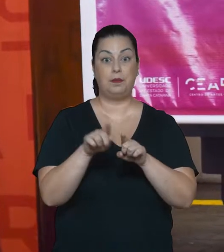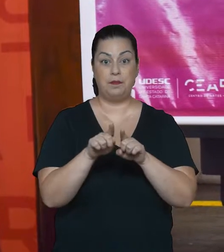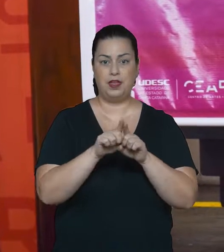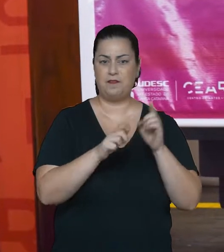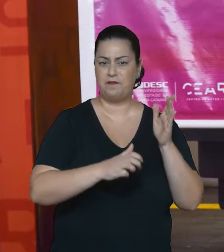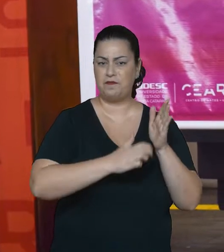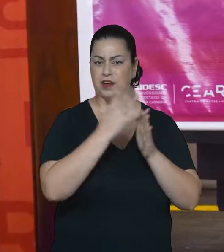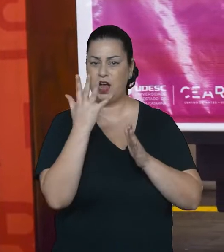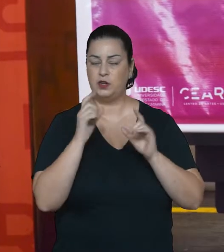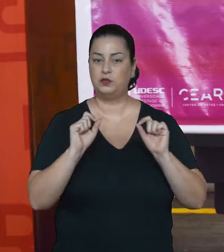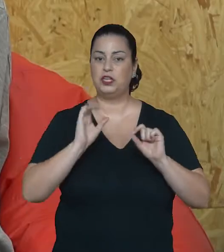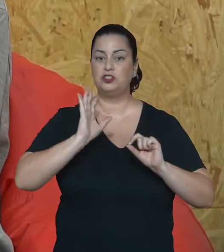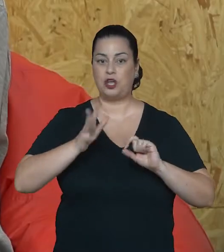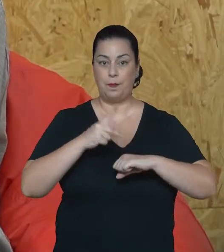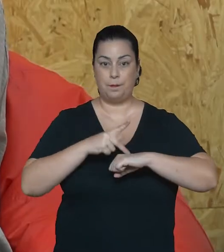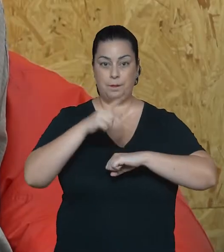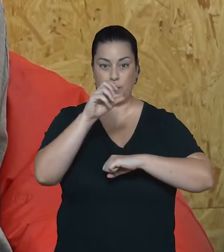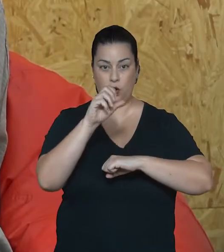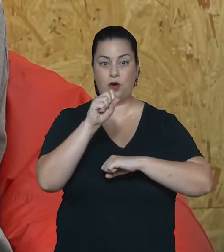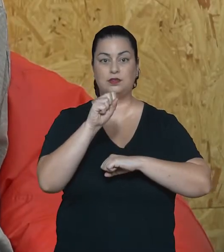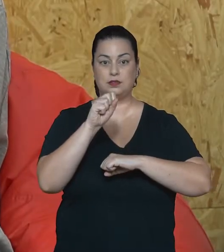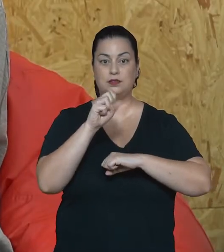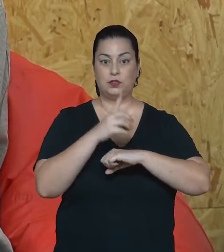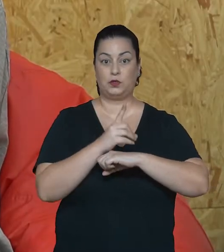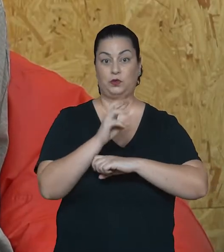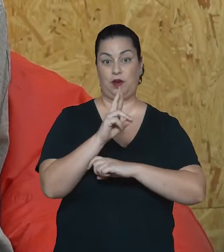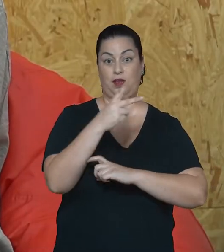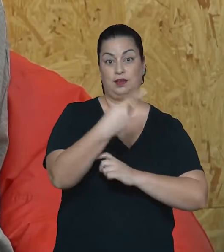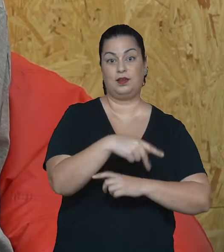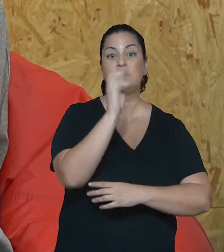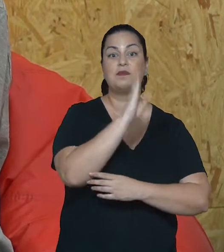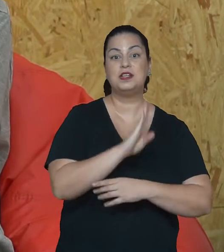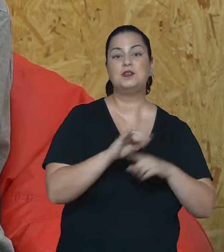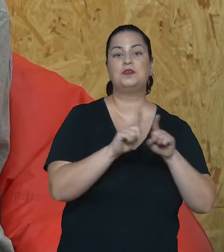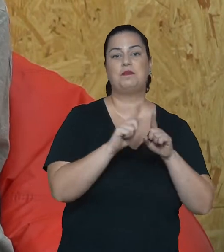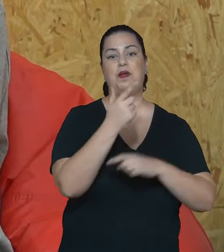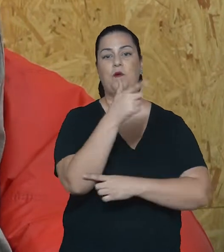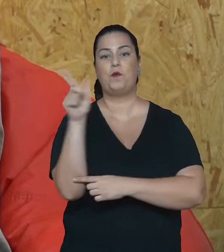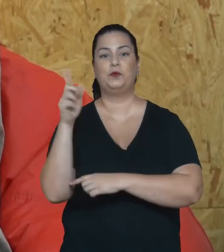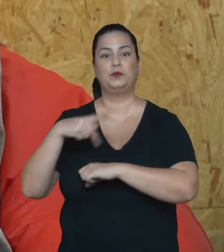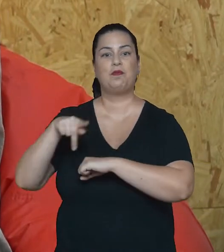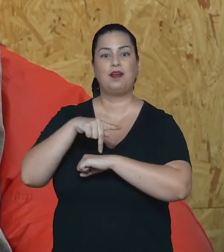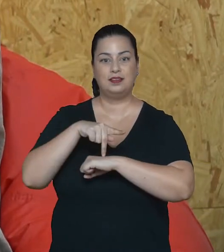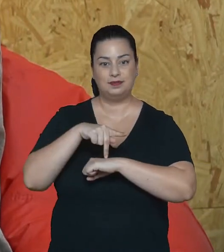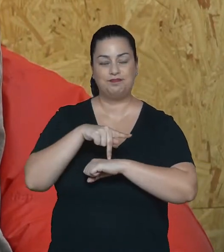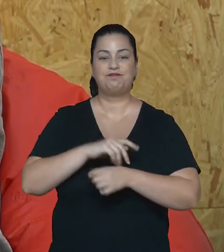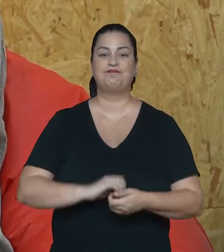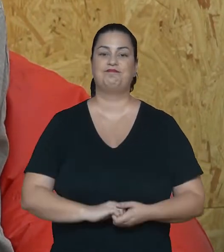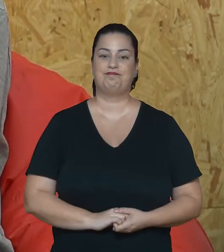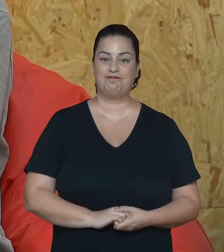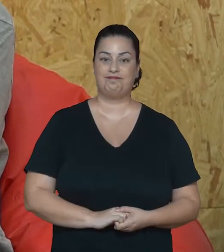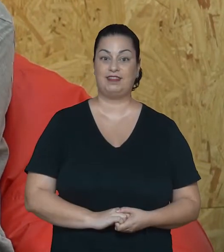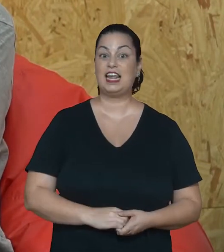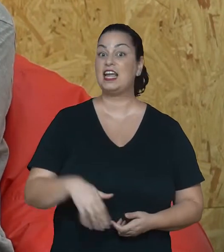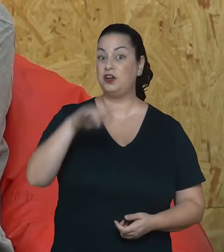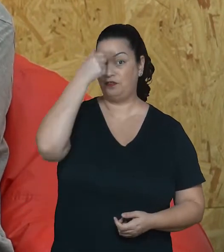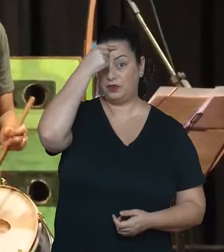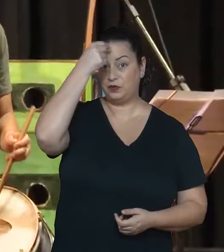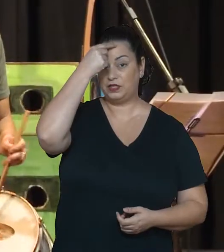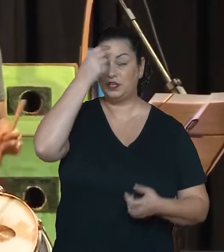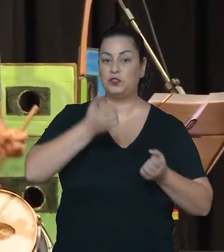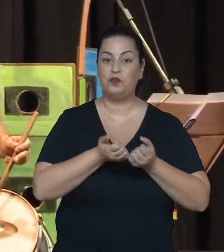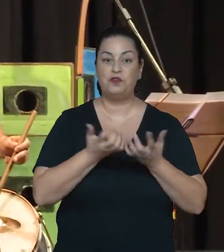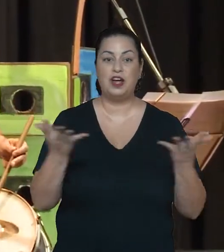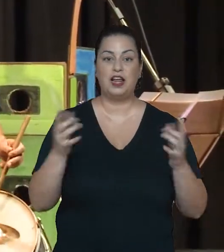doutorado completo e muitos também de pós-doutorado, tanto no Brasil como no exterior.